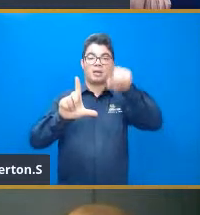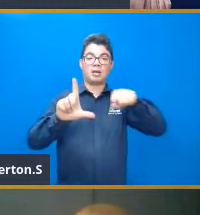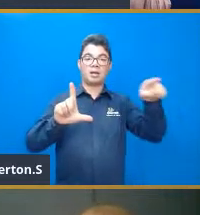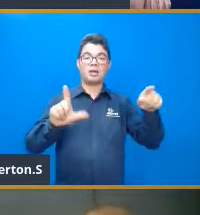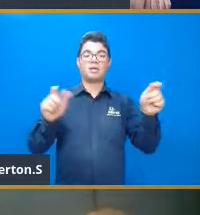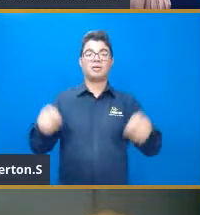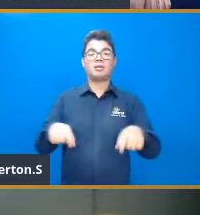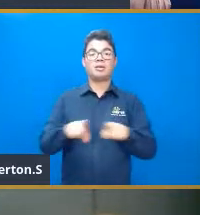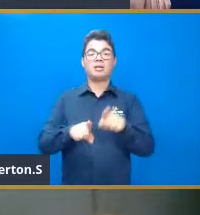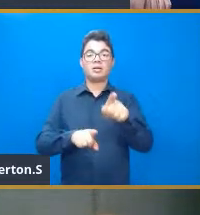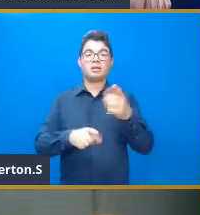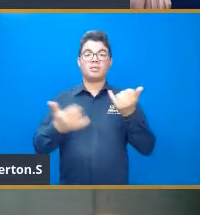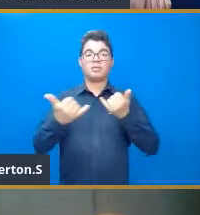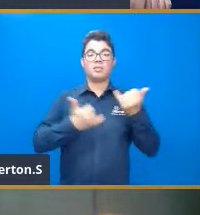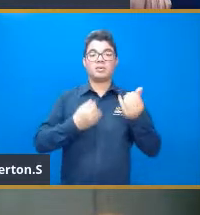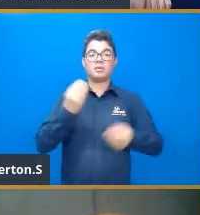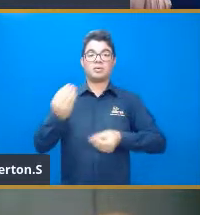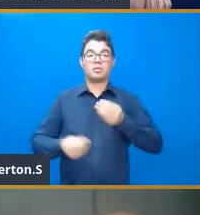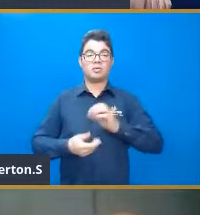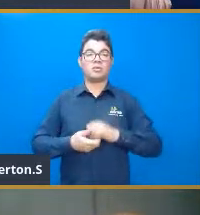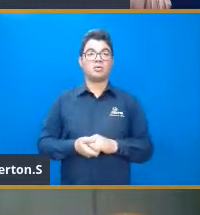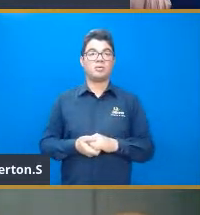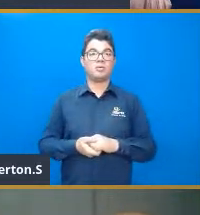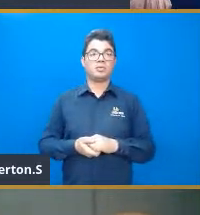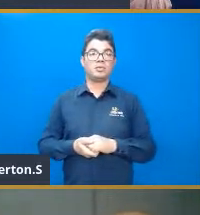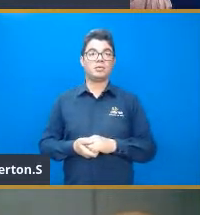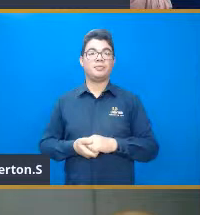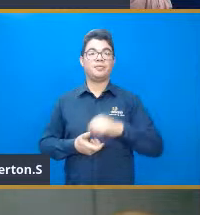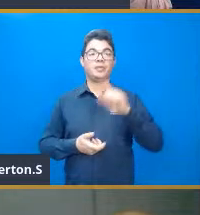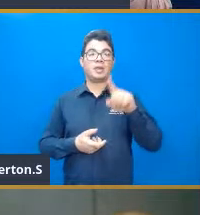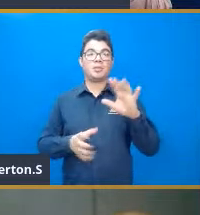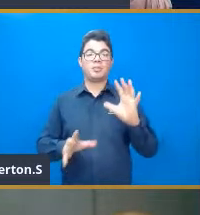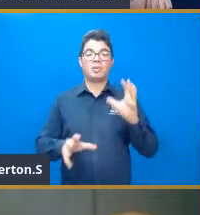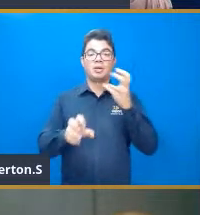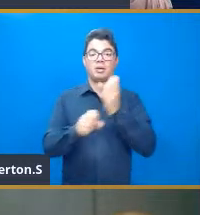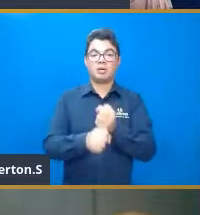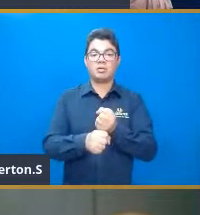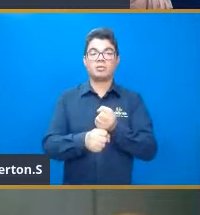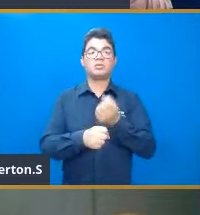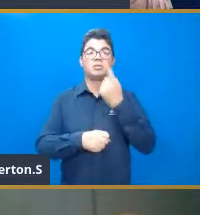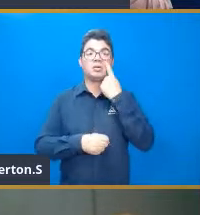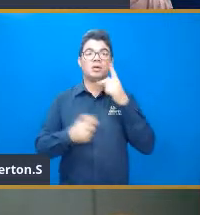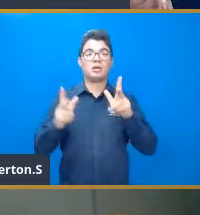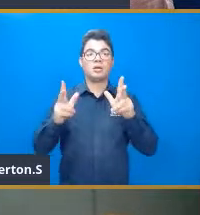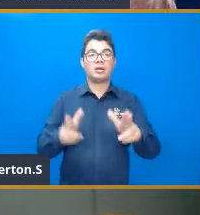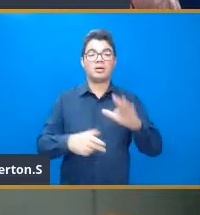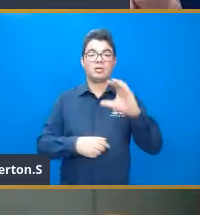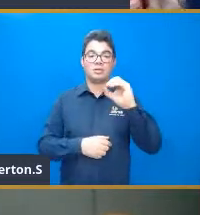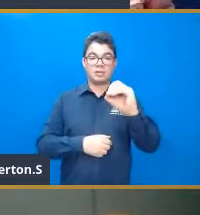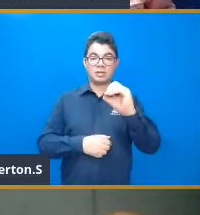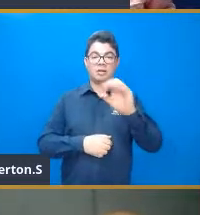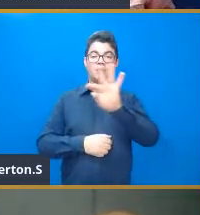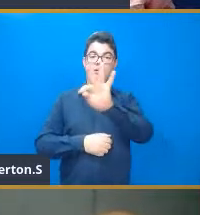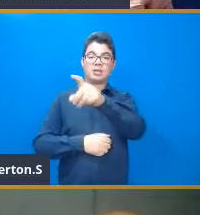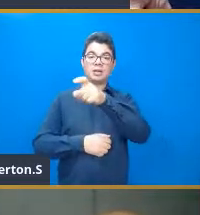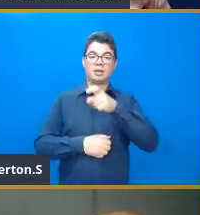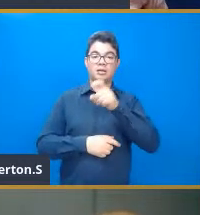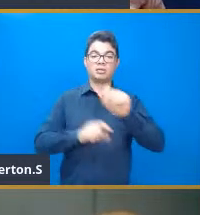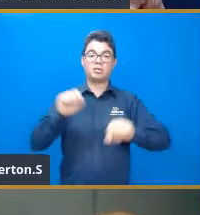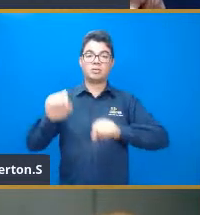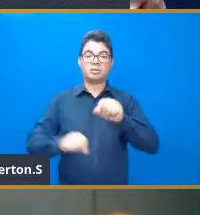informações. Então, eu noto que quando o peso aqui corresponde a zero, a taxa desse,